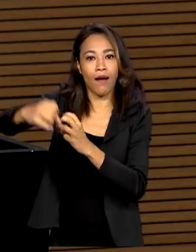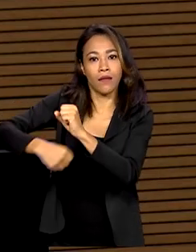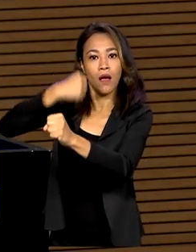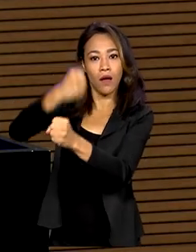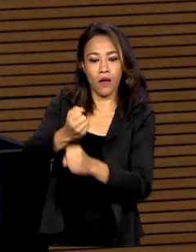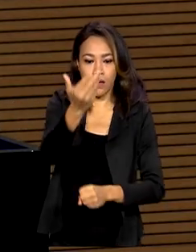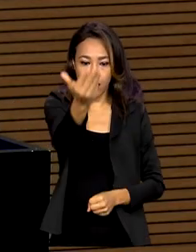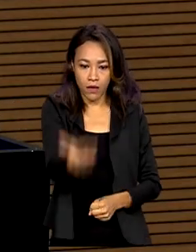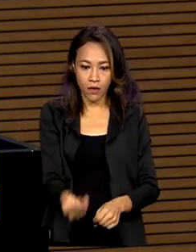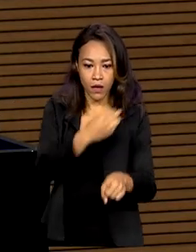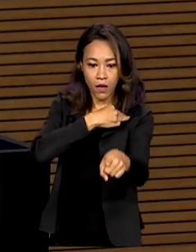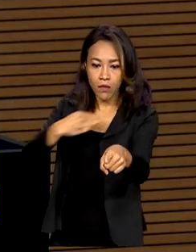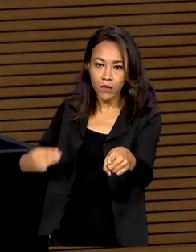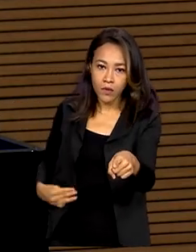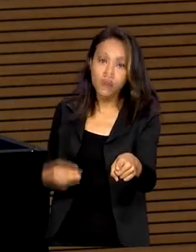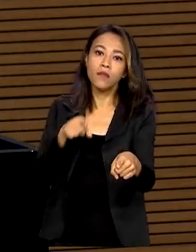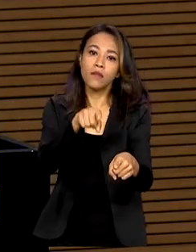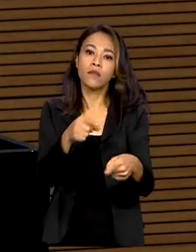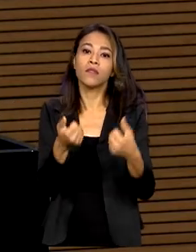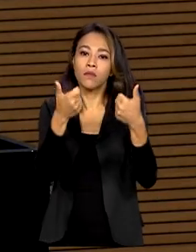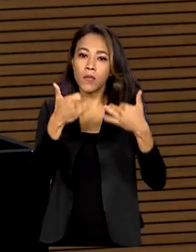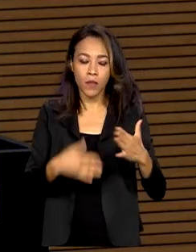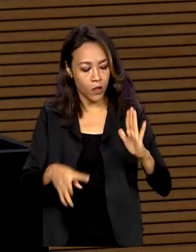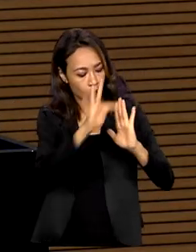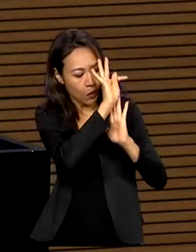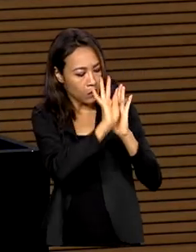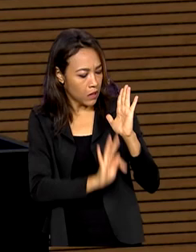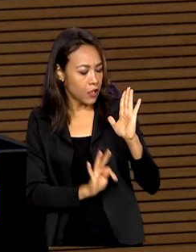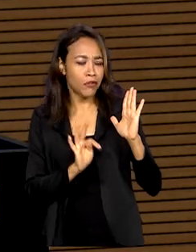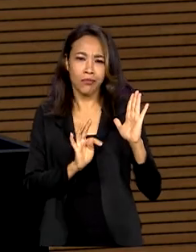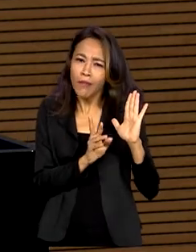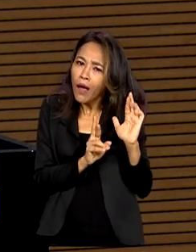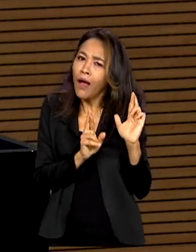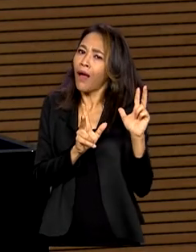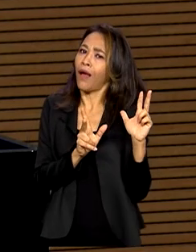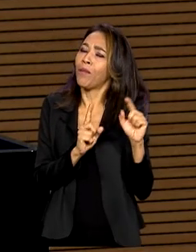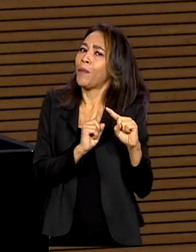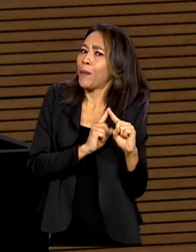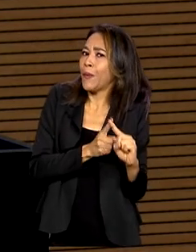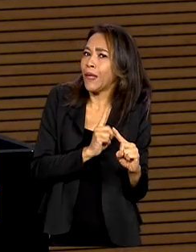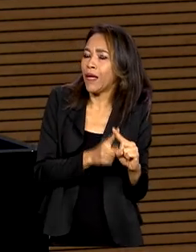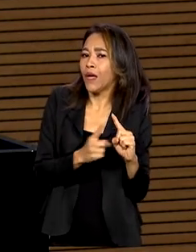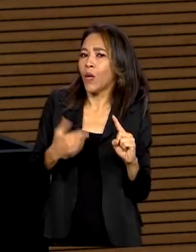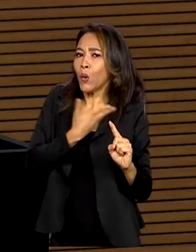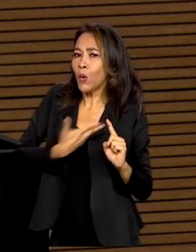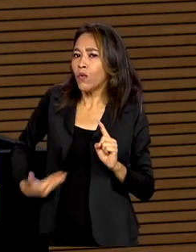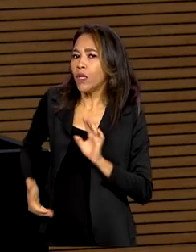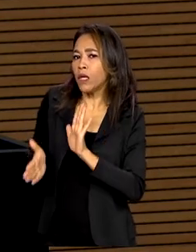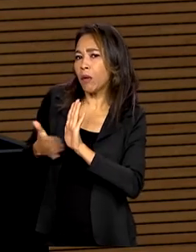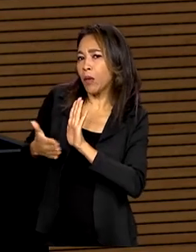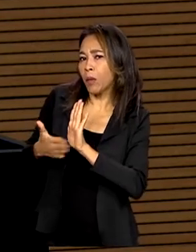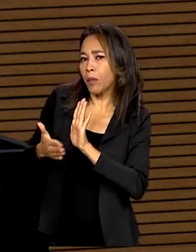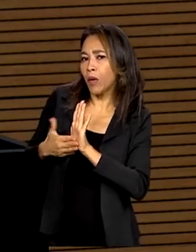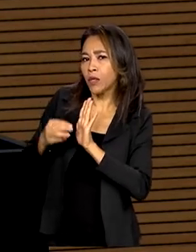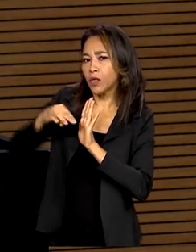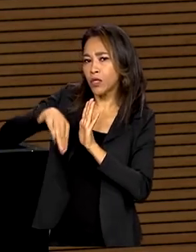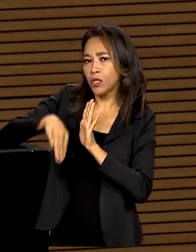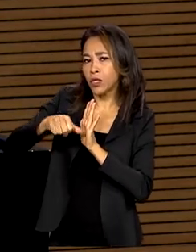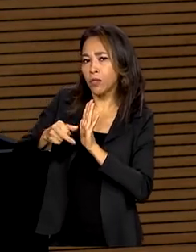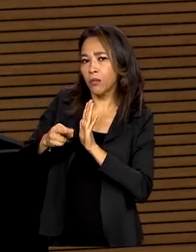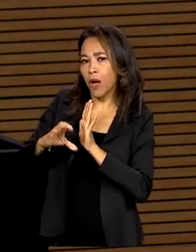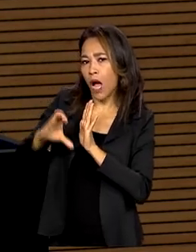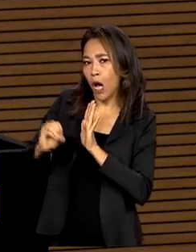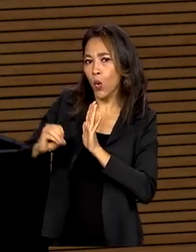a ministra Simone Tebet considera o texto atípico, já que o governo tem uma proposta de marco fiscal que vai